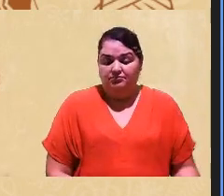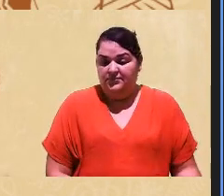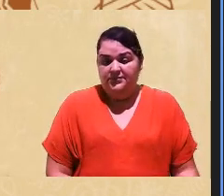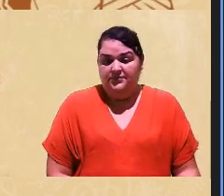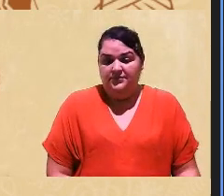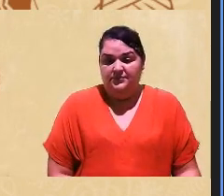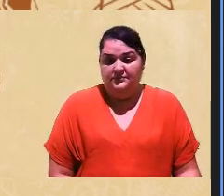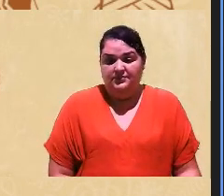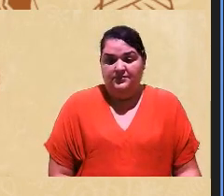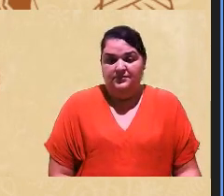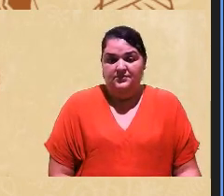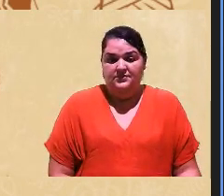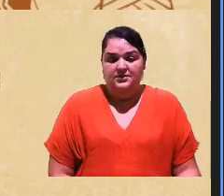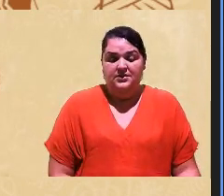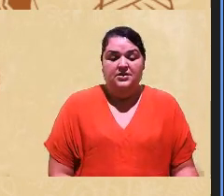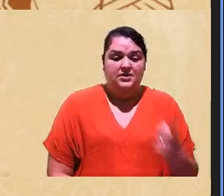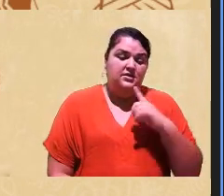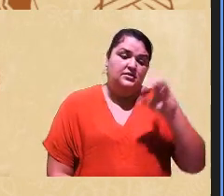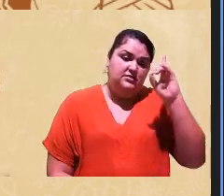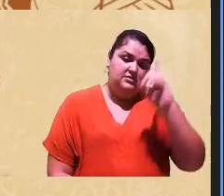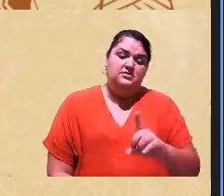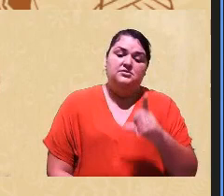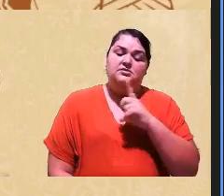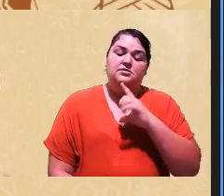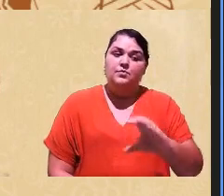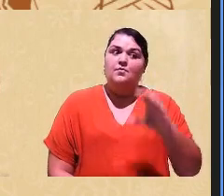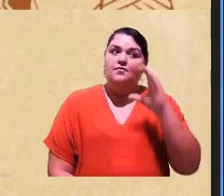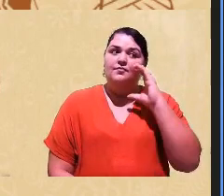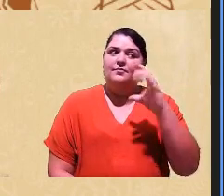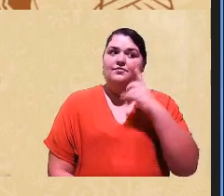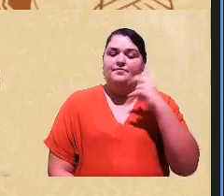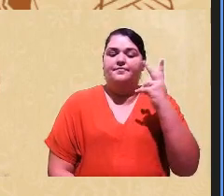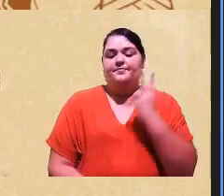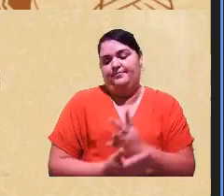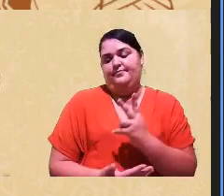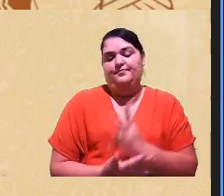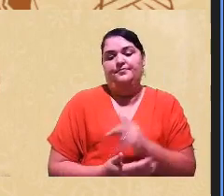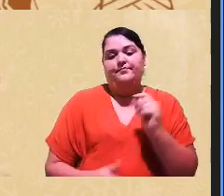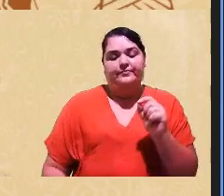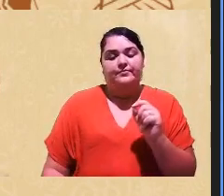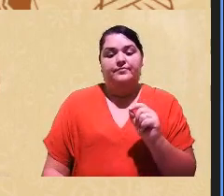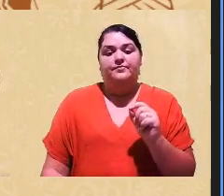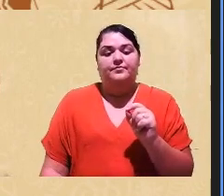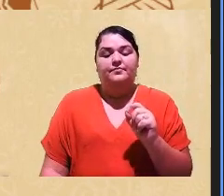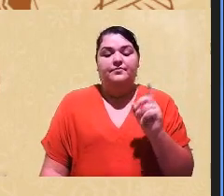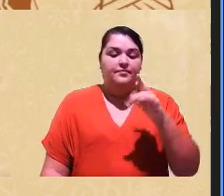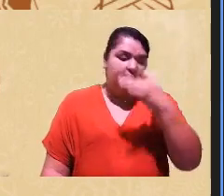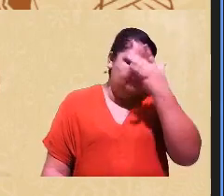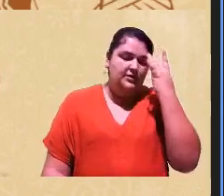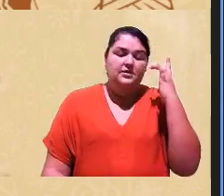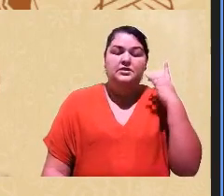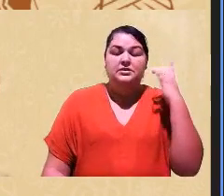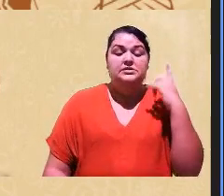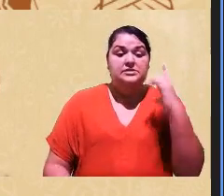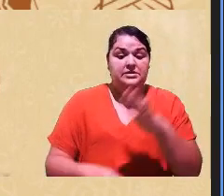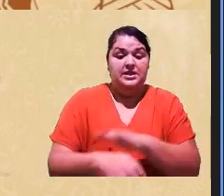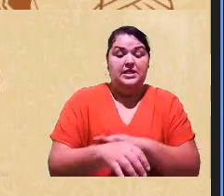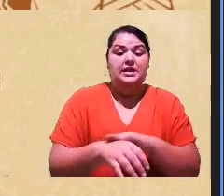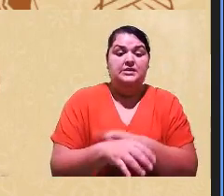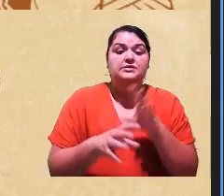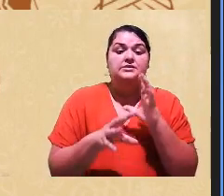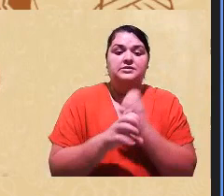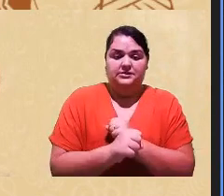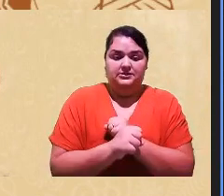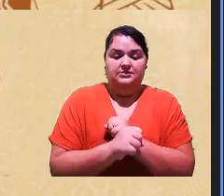de que os seus direitos foram negados justamente porque eram pessoas negras então quando eu penso a Bahia